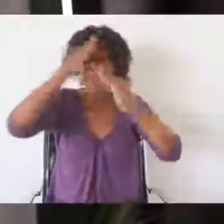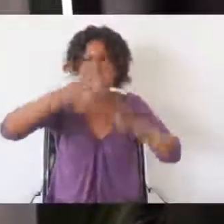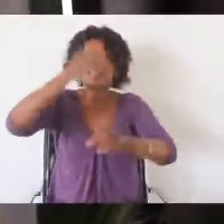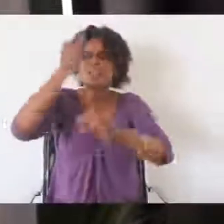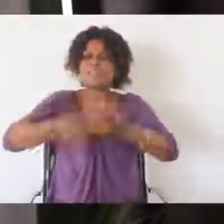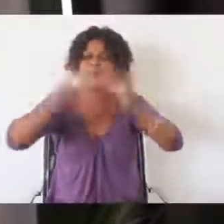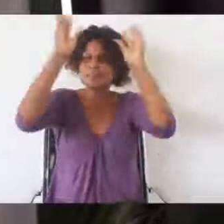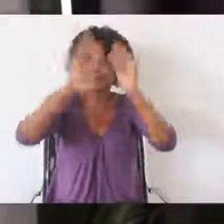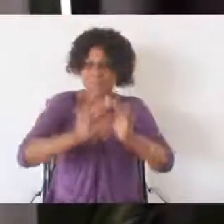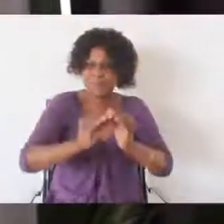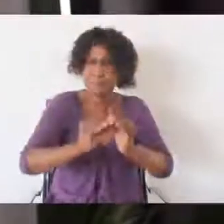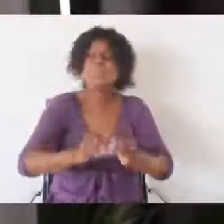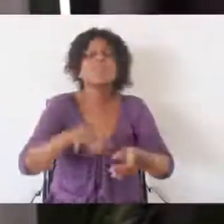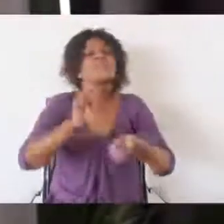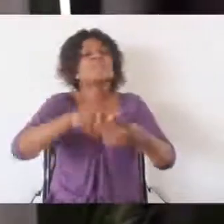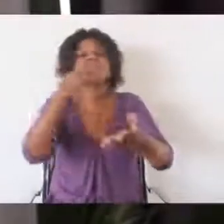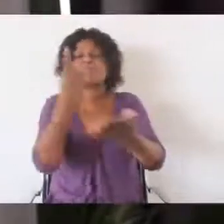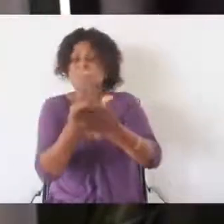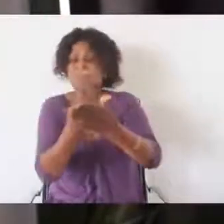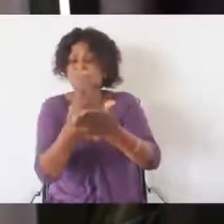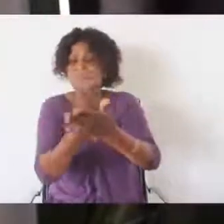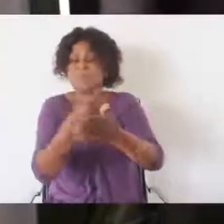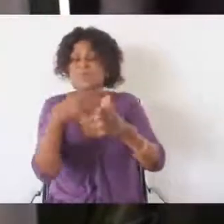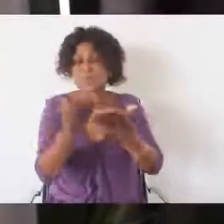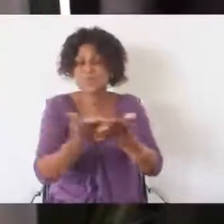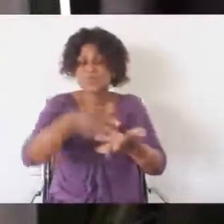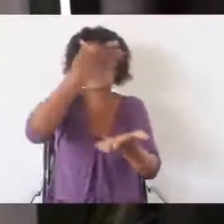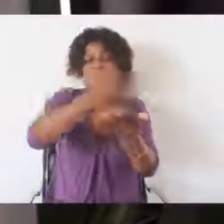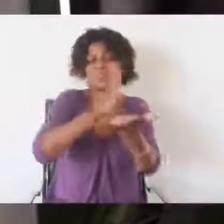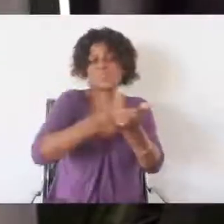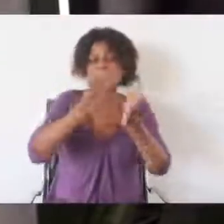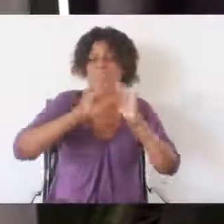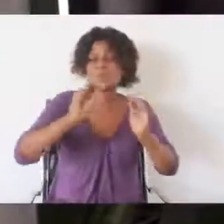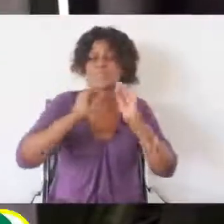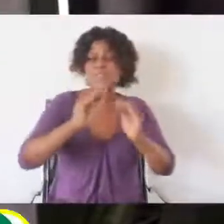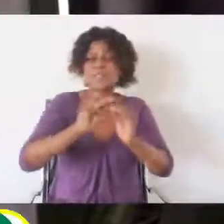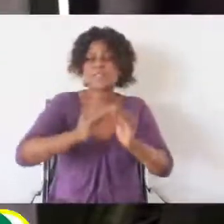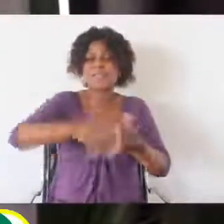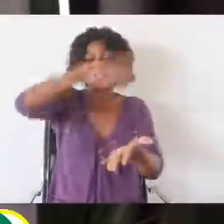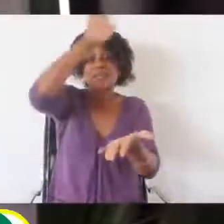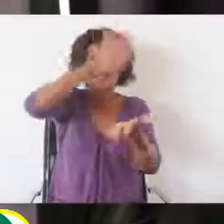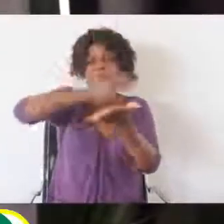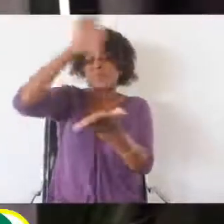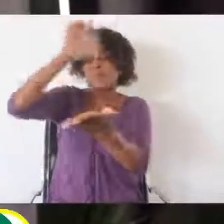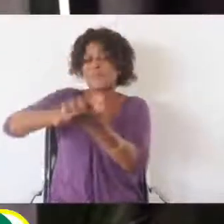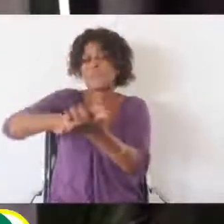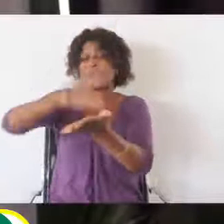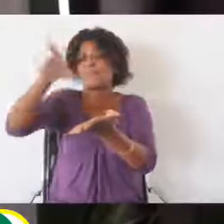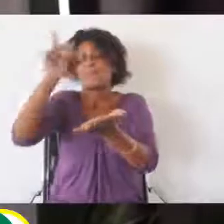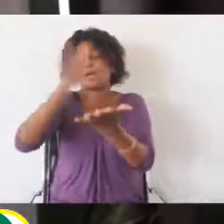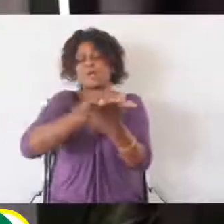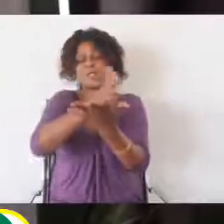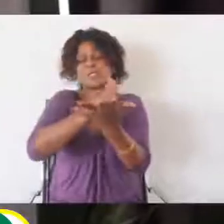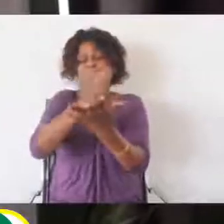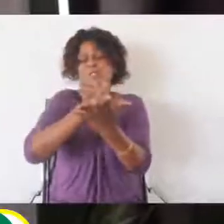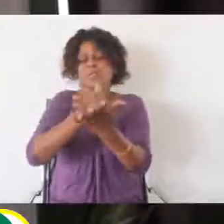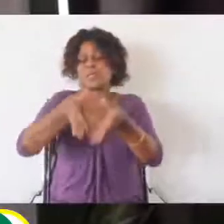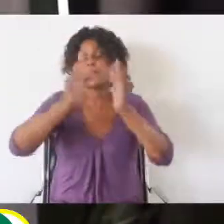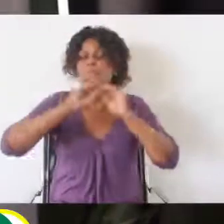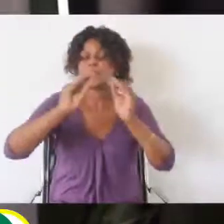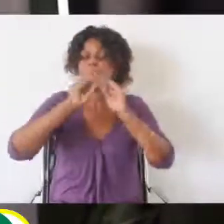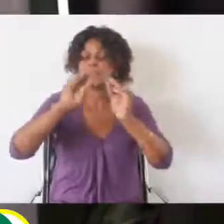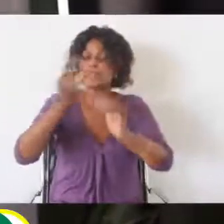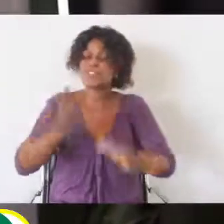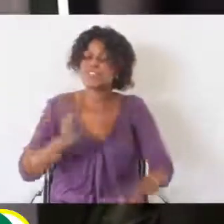generalizado, a busca de soluções para que o processo de ensino e aprendizagem não parasse por completo, tornou-se uma